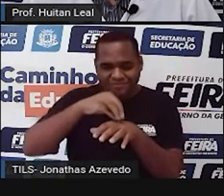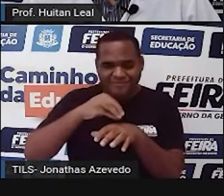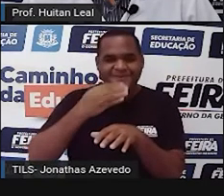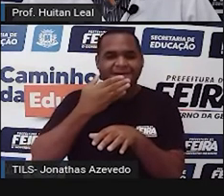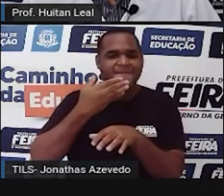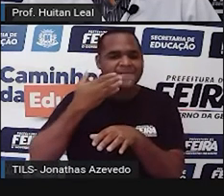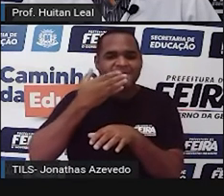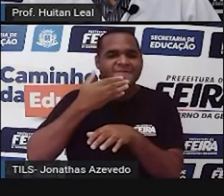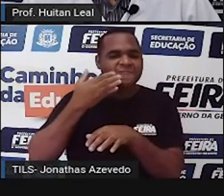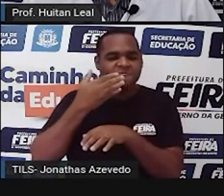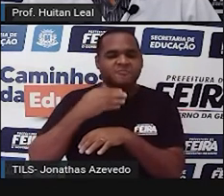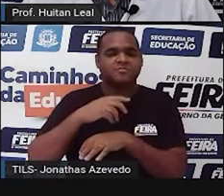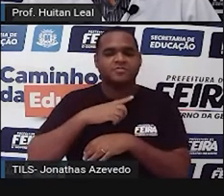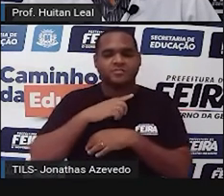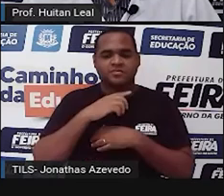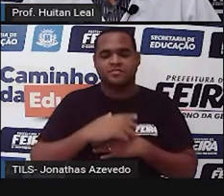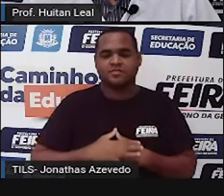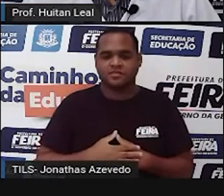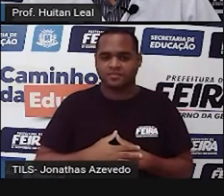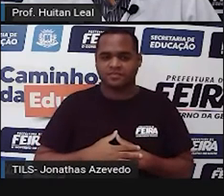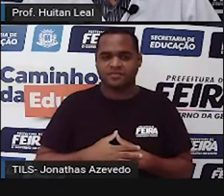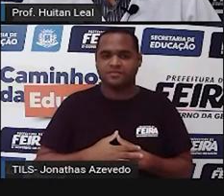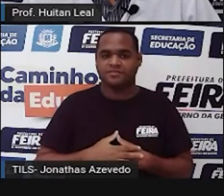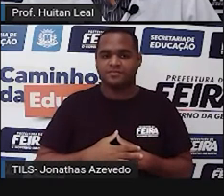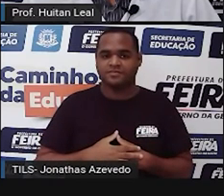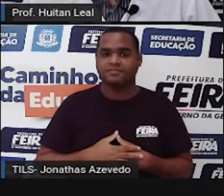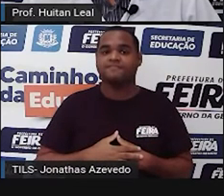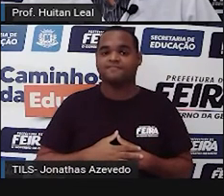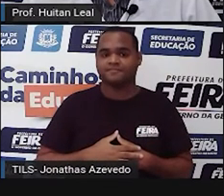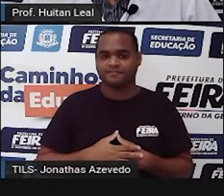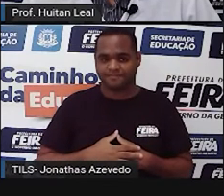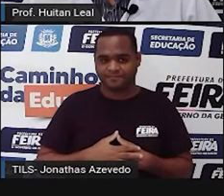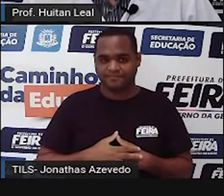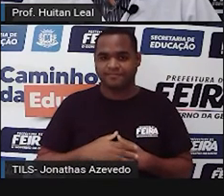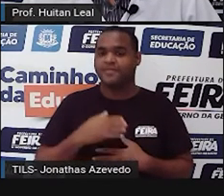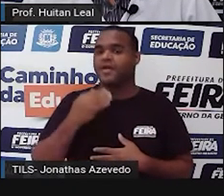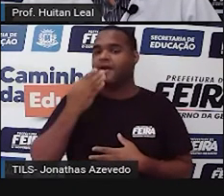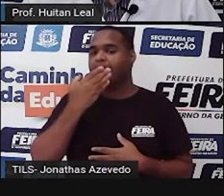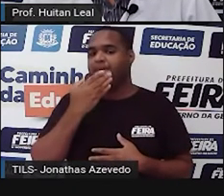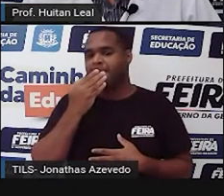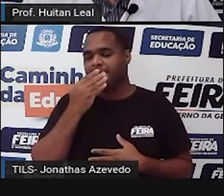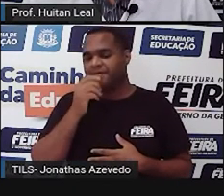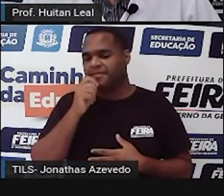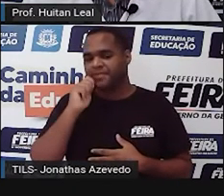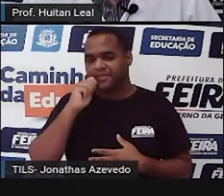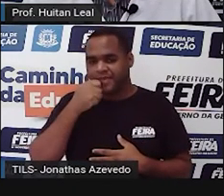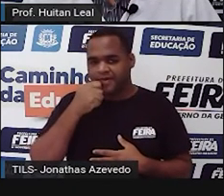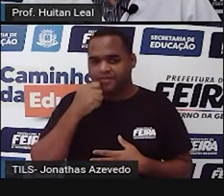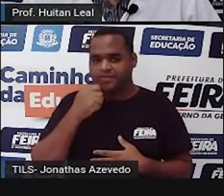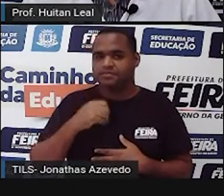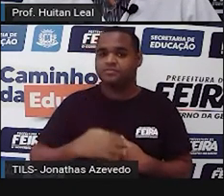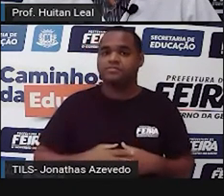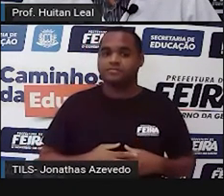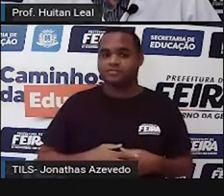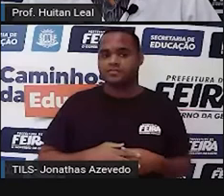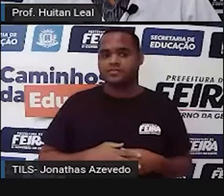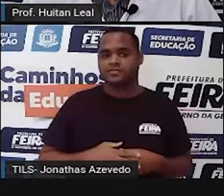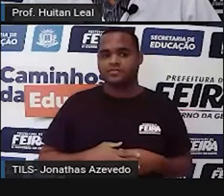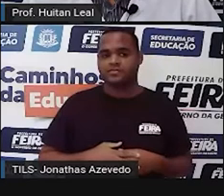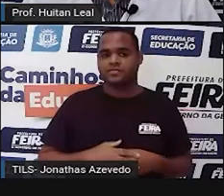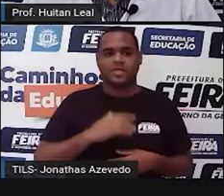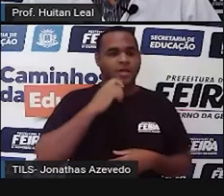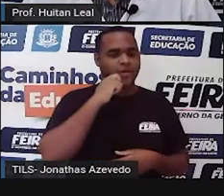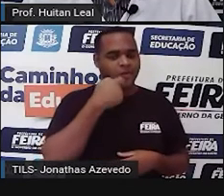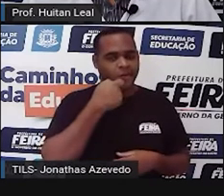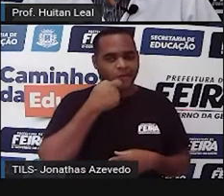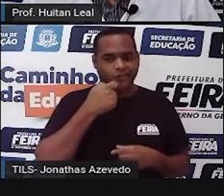como ingrediente do pão. O ingrediente principal. Pão de mel. Pão com mel. Ou seja, o